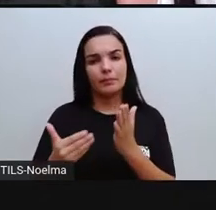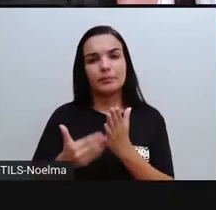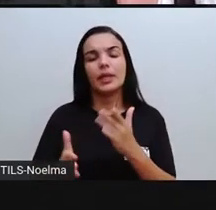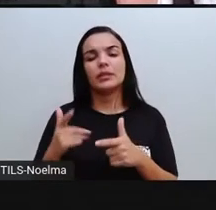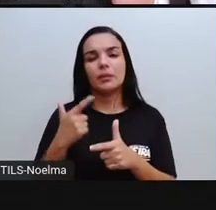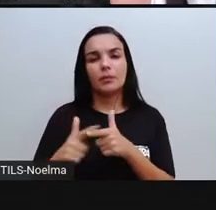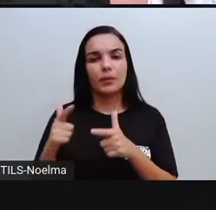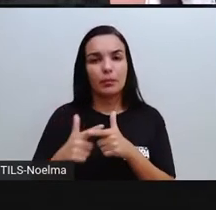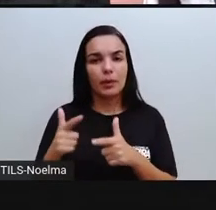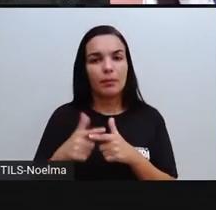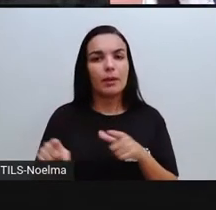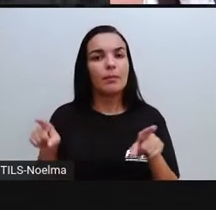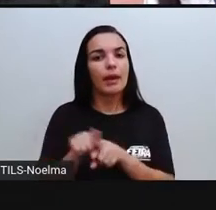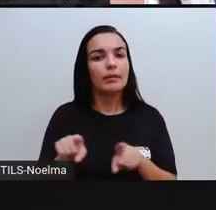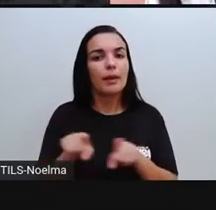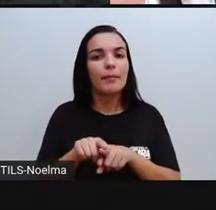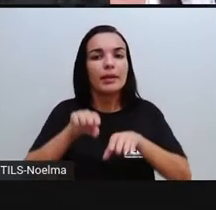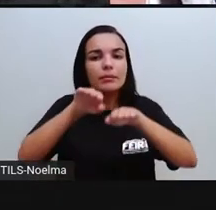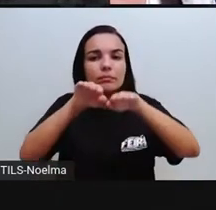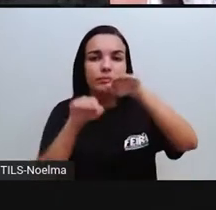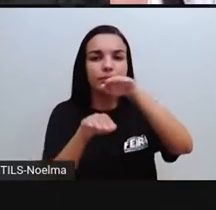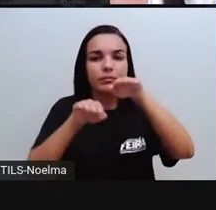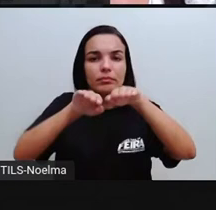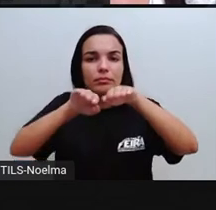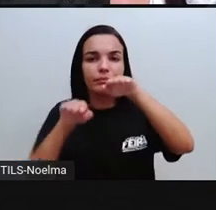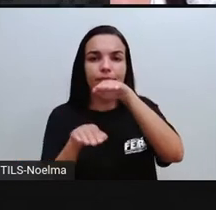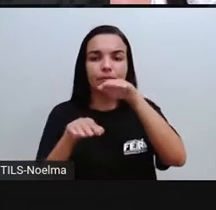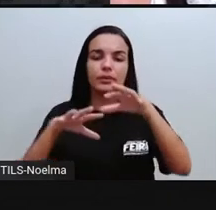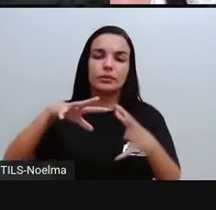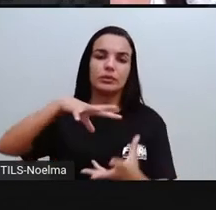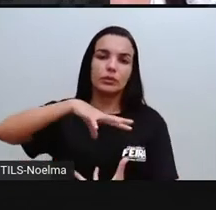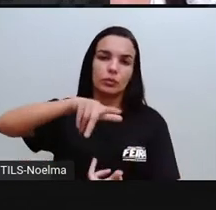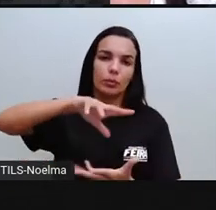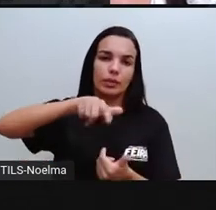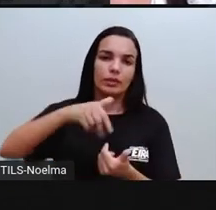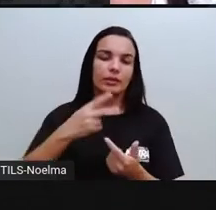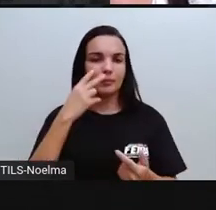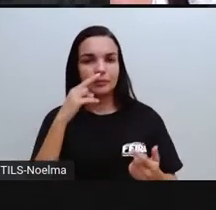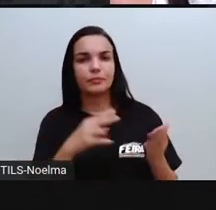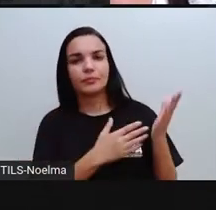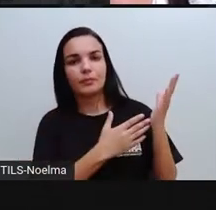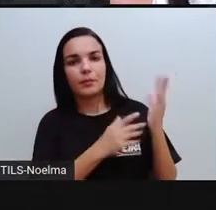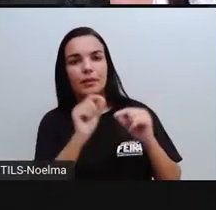natureza e causando esse desequilíbrio no planeta. E aí a gente tem uma tirinha.